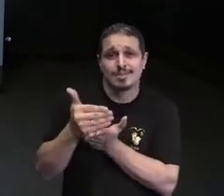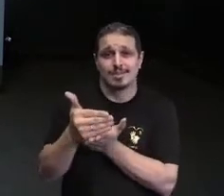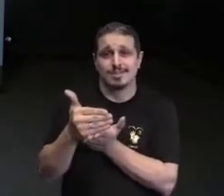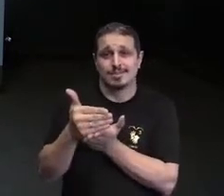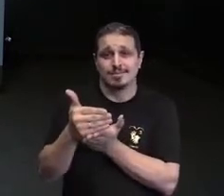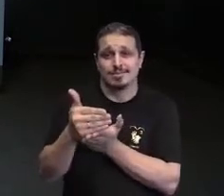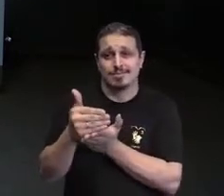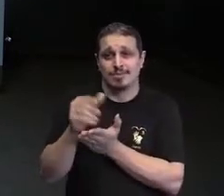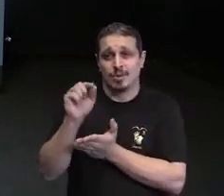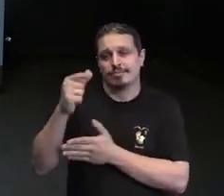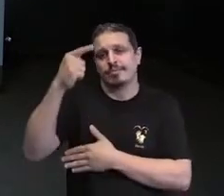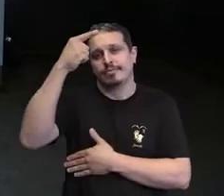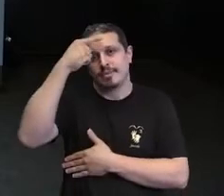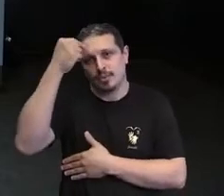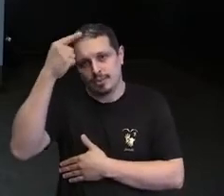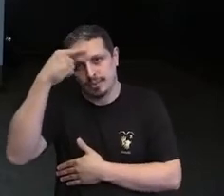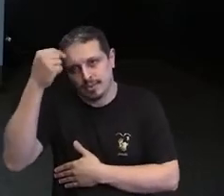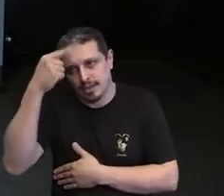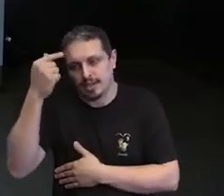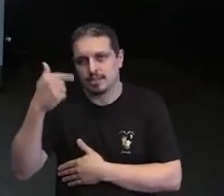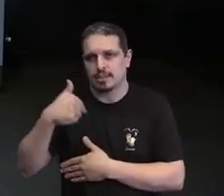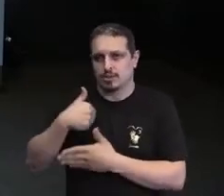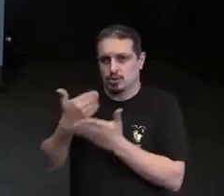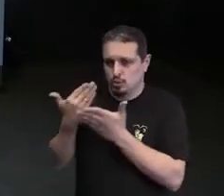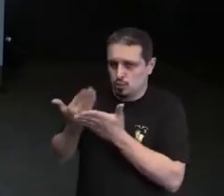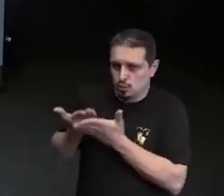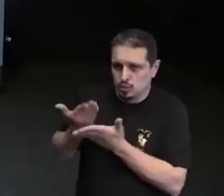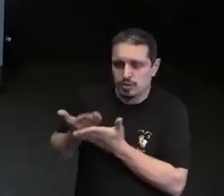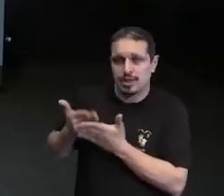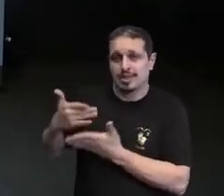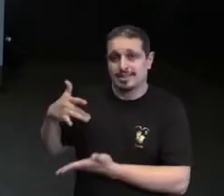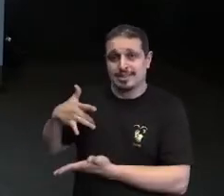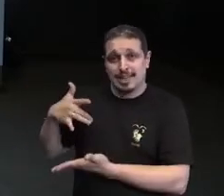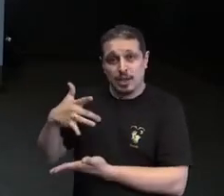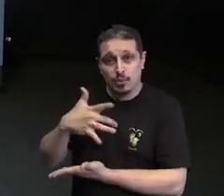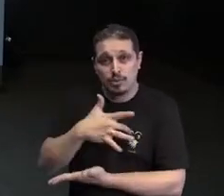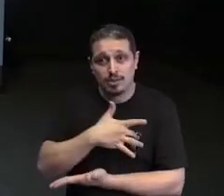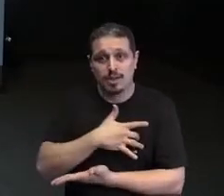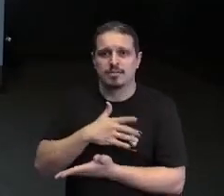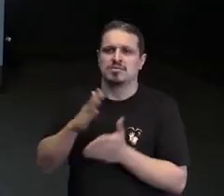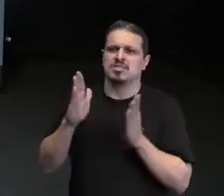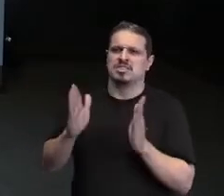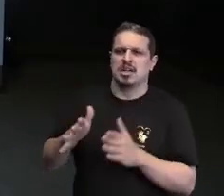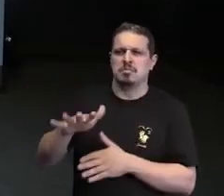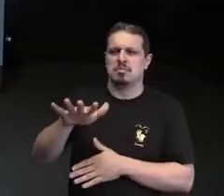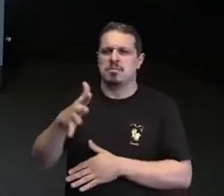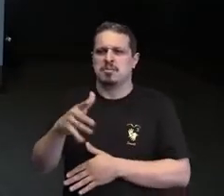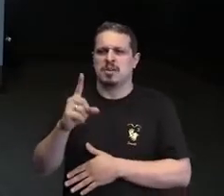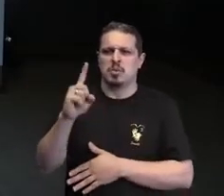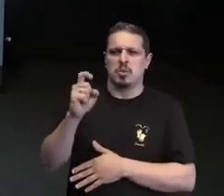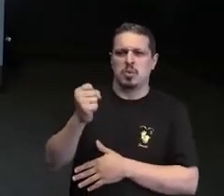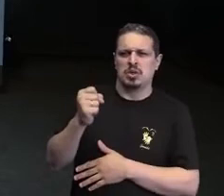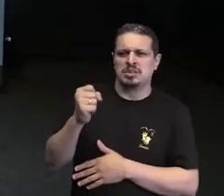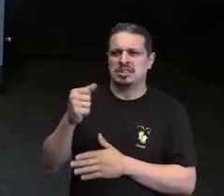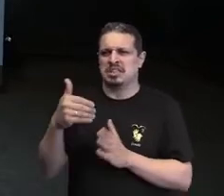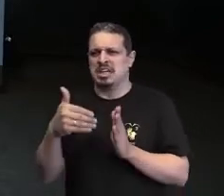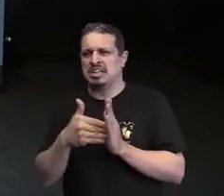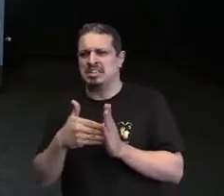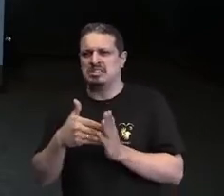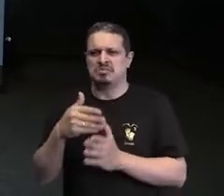faculdade de medicina, na sua faculdade da área da saúde, que geralmente ele já tem 18, 20, 21 anos ou mais.